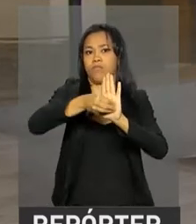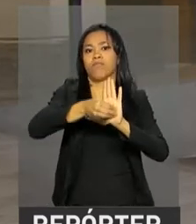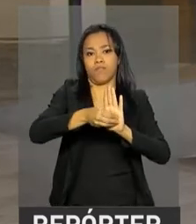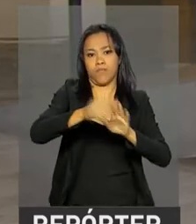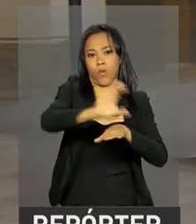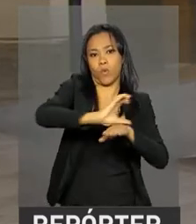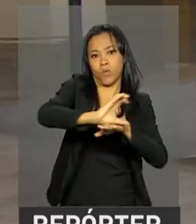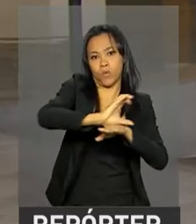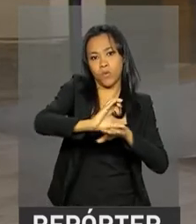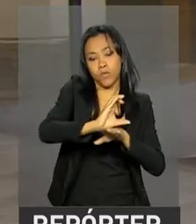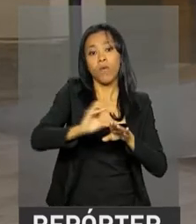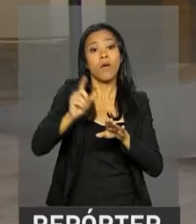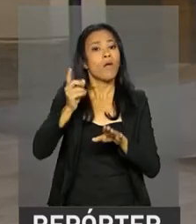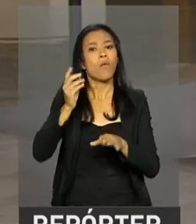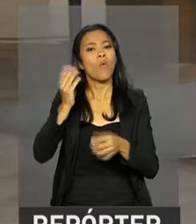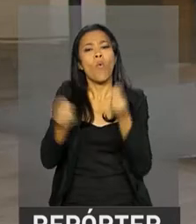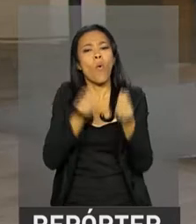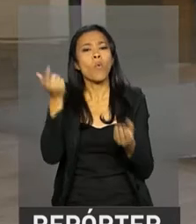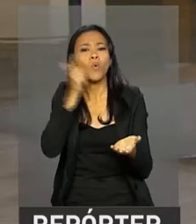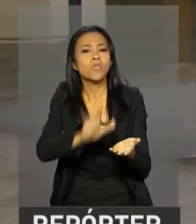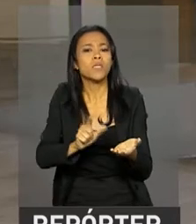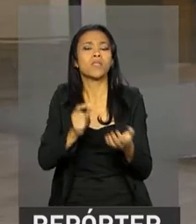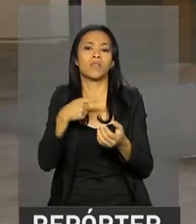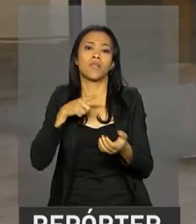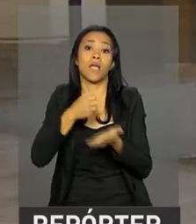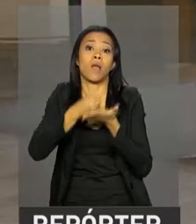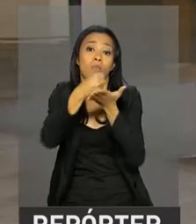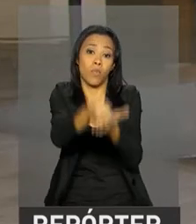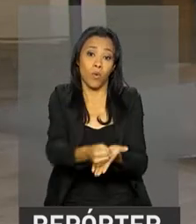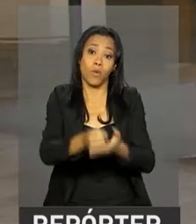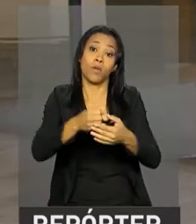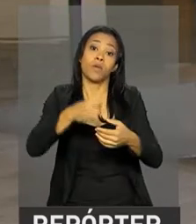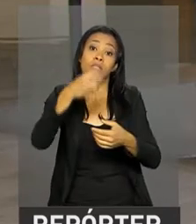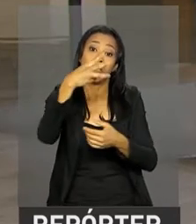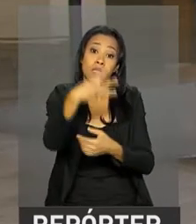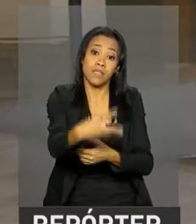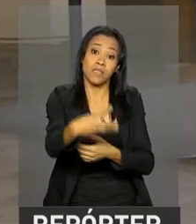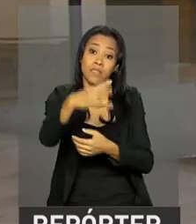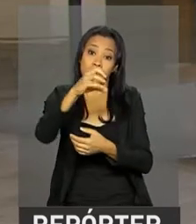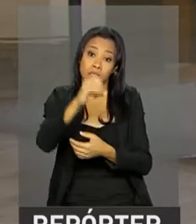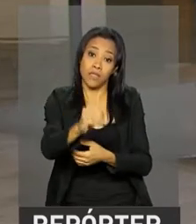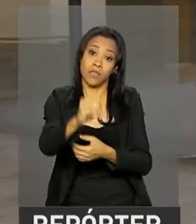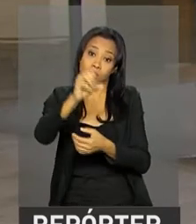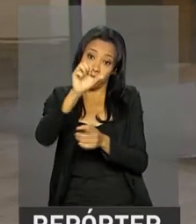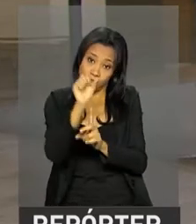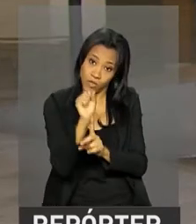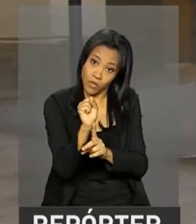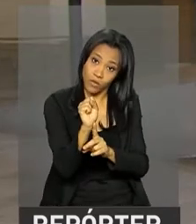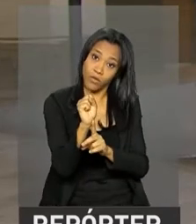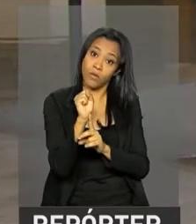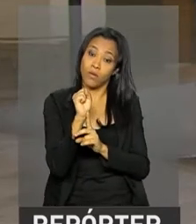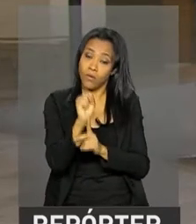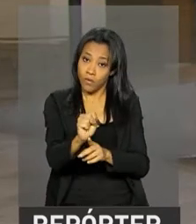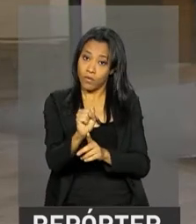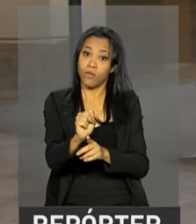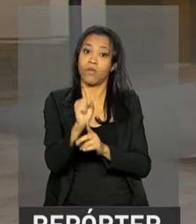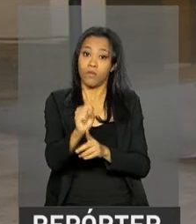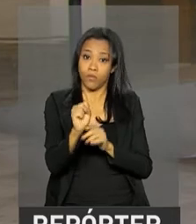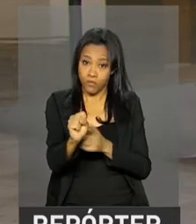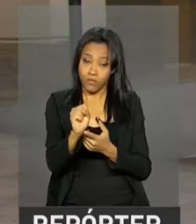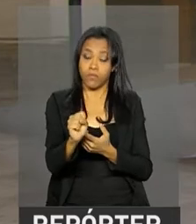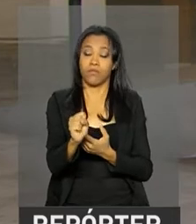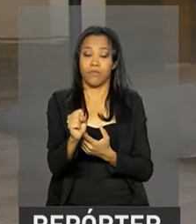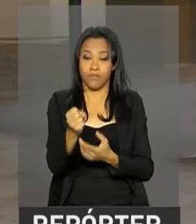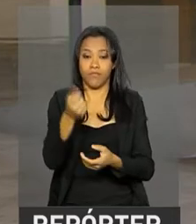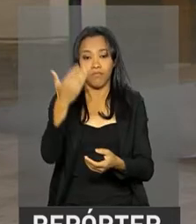para ser aprovada é necessário o apoio de pelo menos 308 dos 513 deputados. Só então